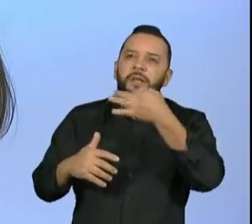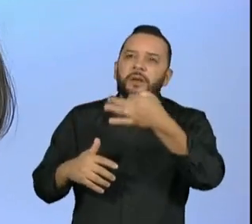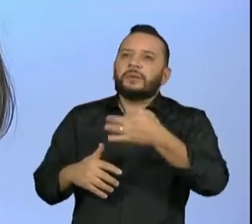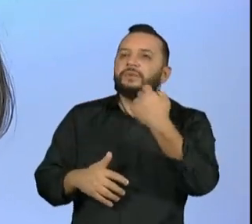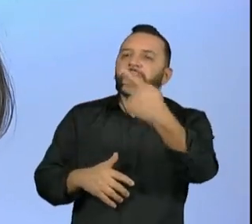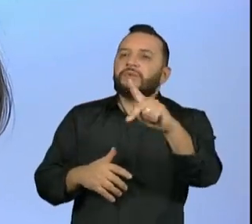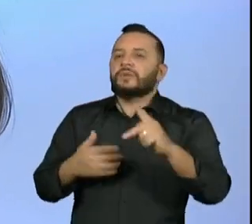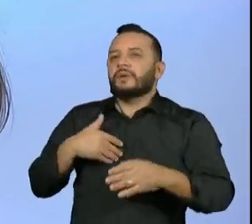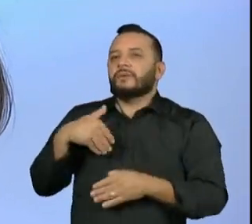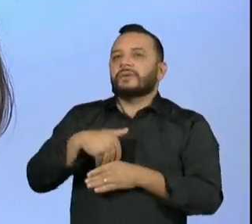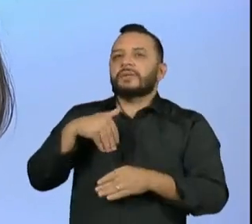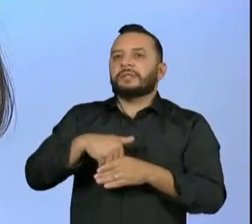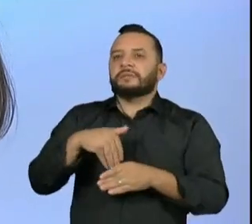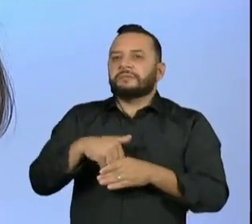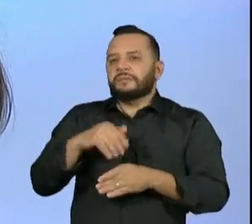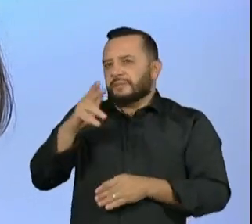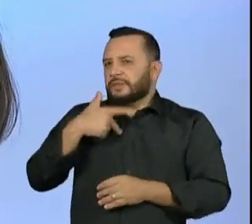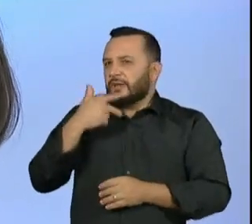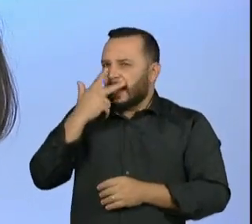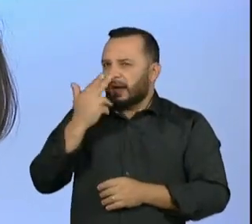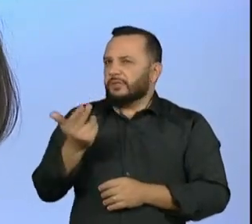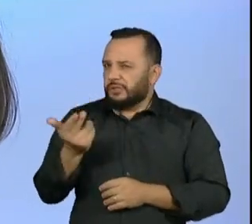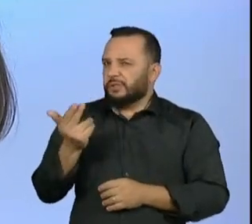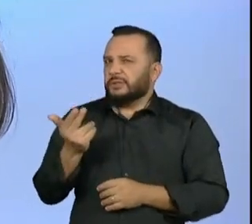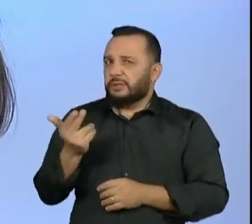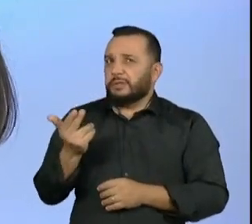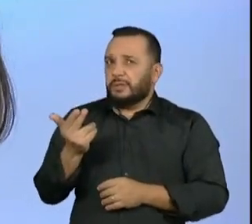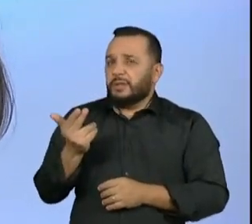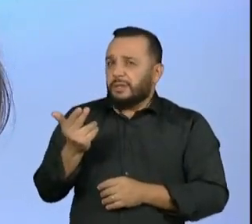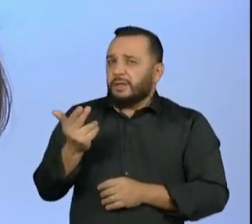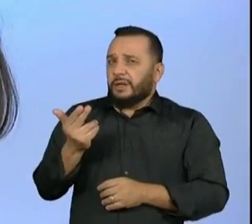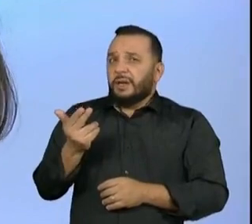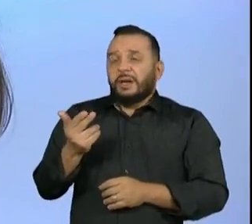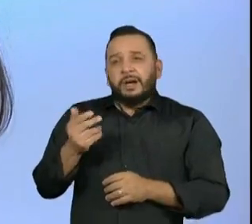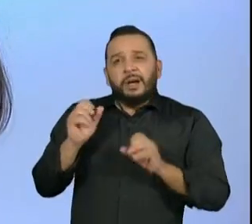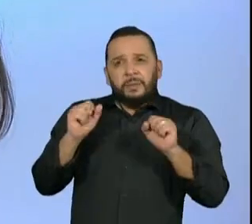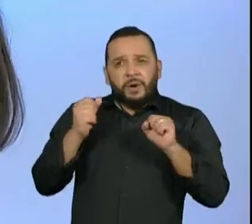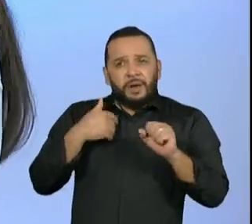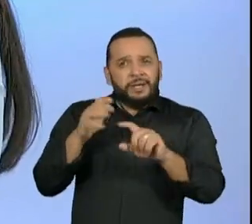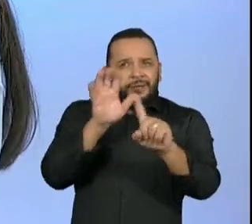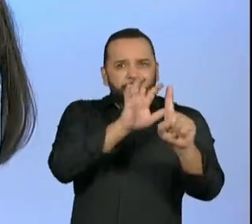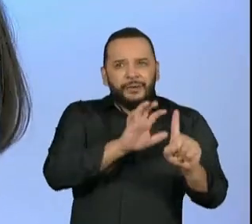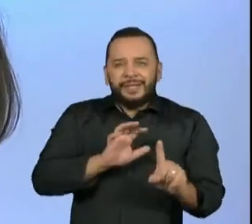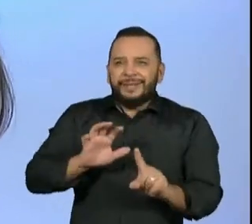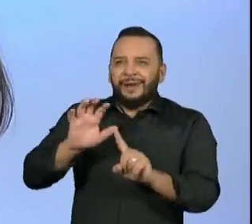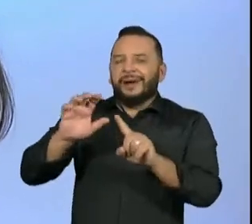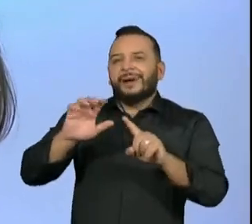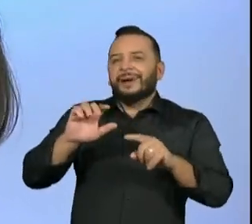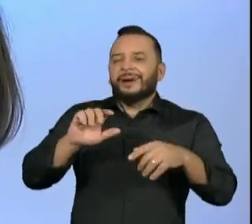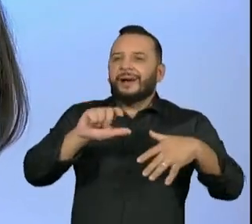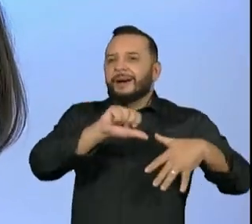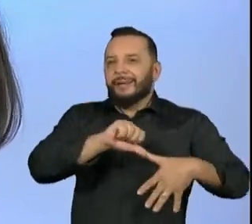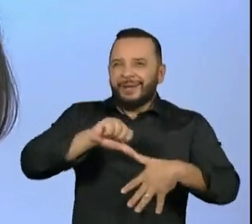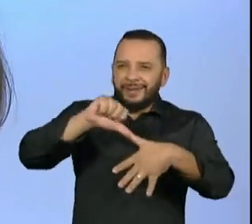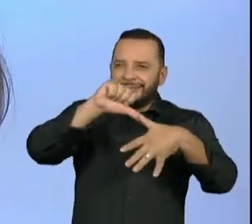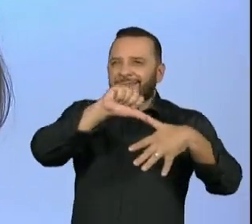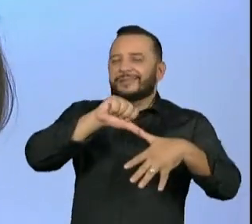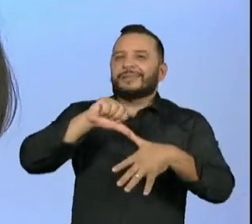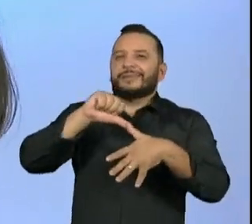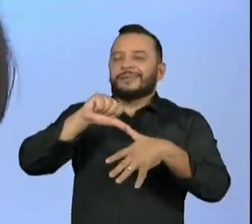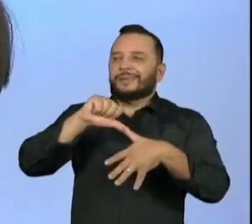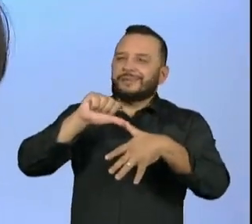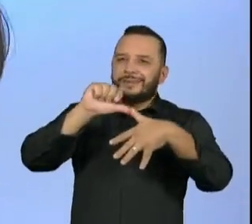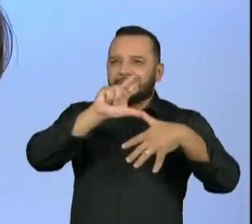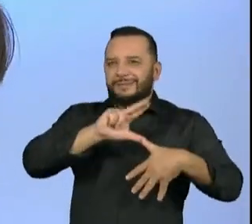eleição e se você acha que isso pode vir para outros países da América Latina, também começar uma espécie de nova